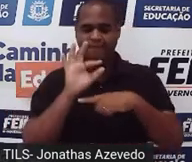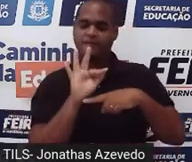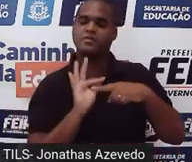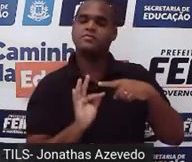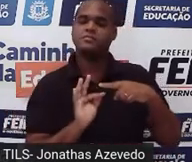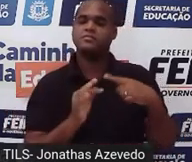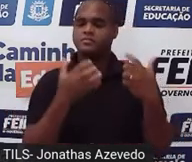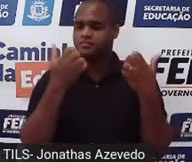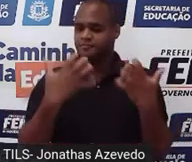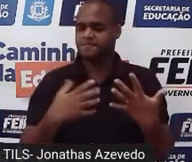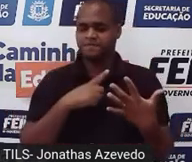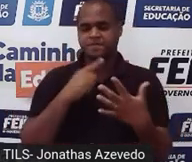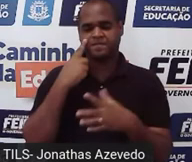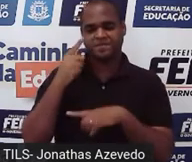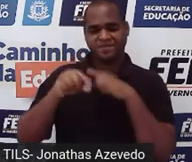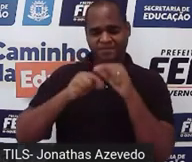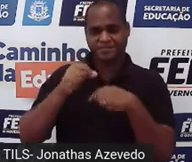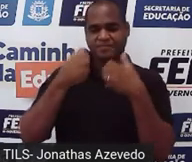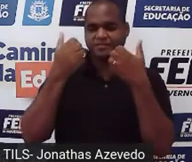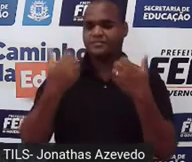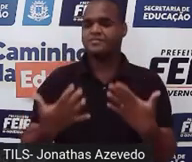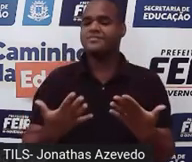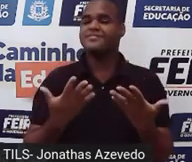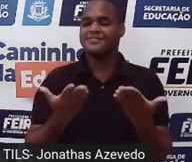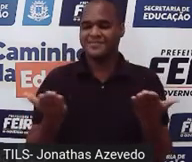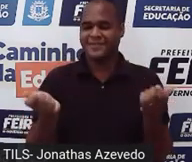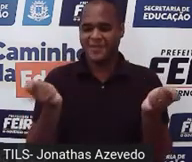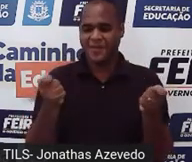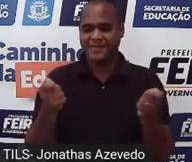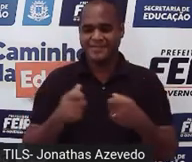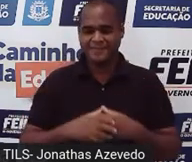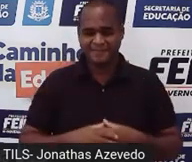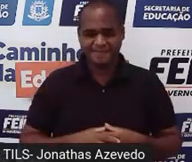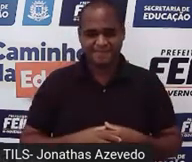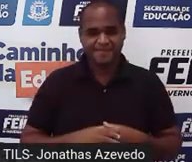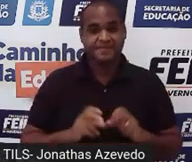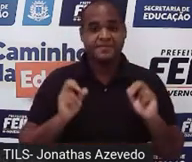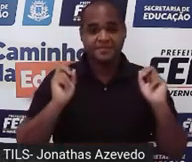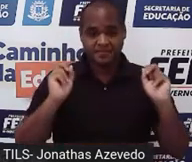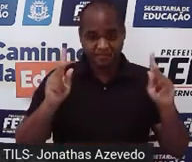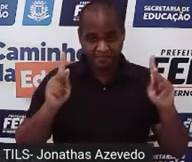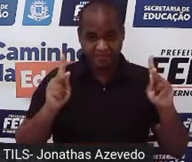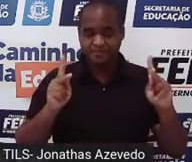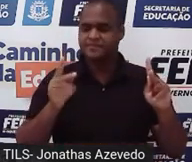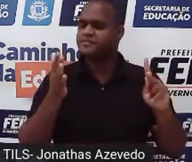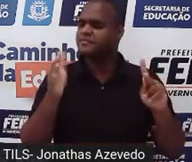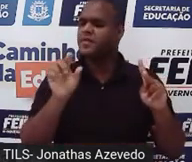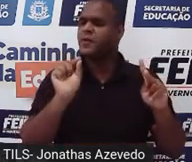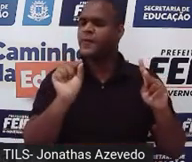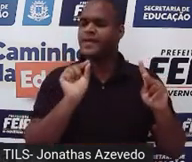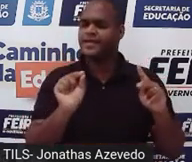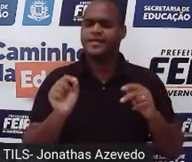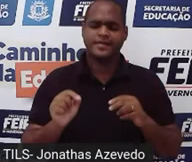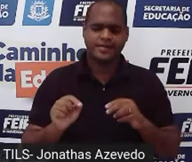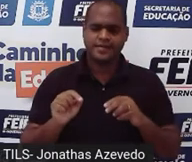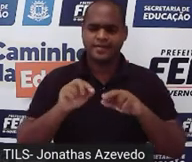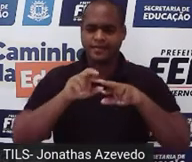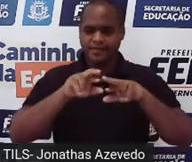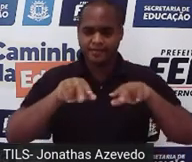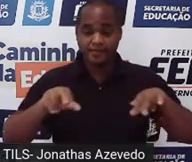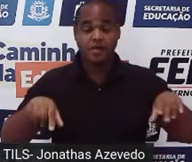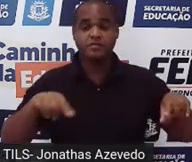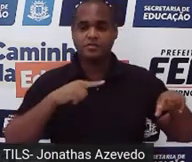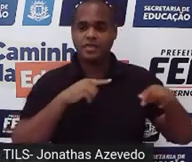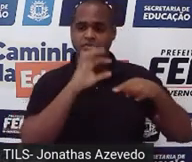precisava localizar essa fração na reta numérica. Beleza? Bom, então, como é que essas frações unitárias,